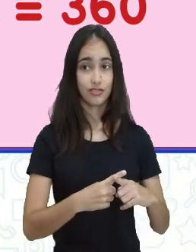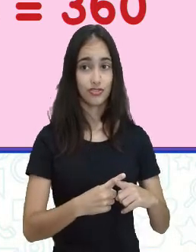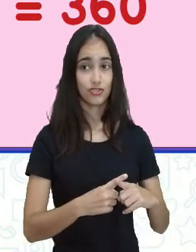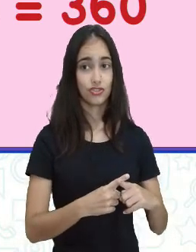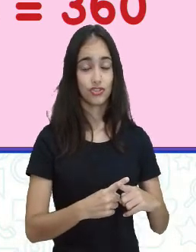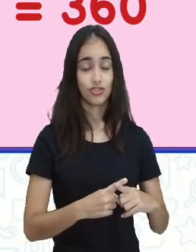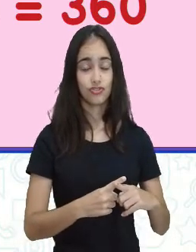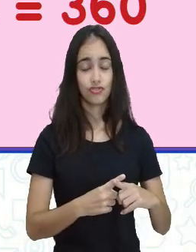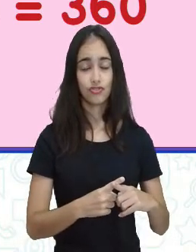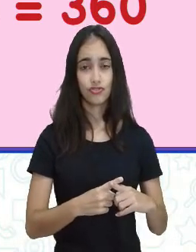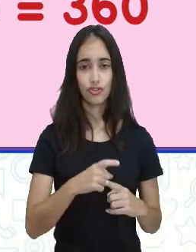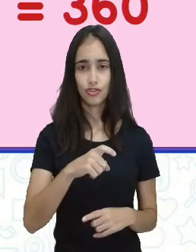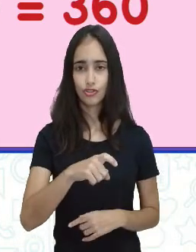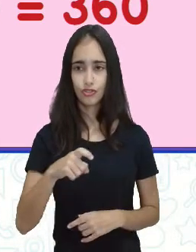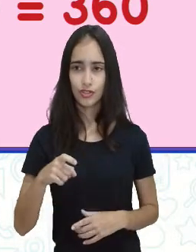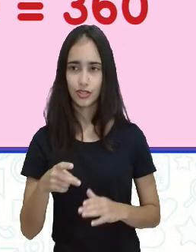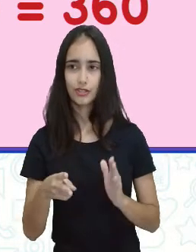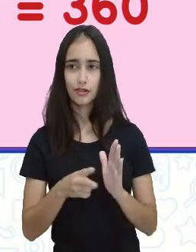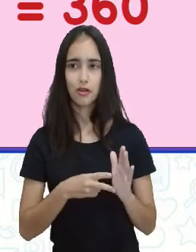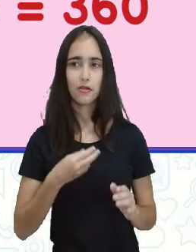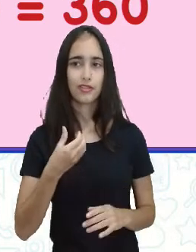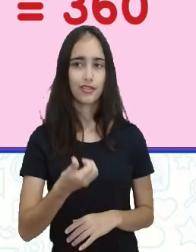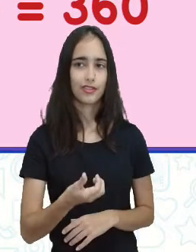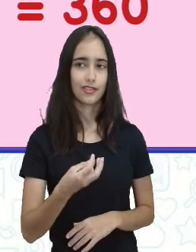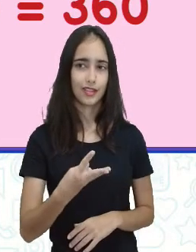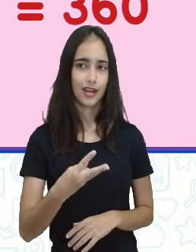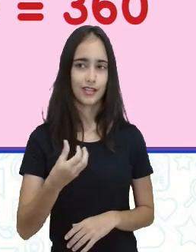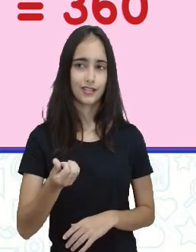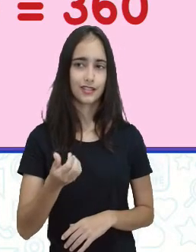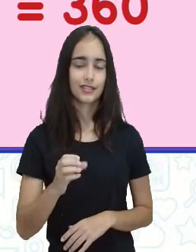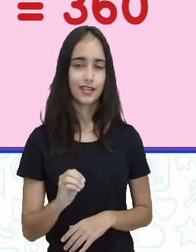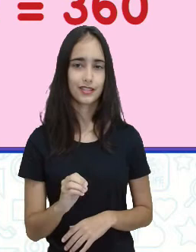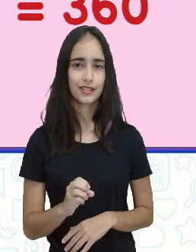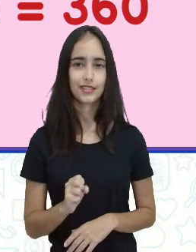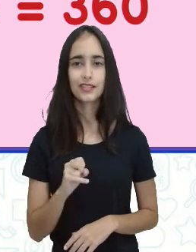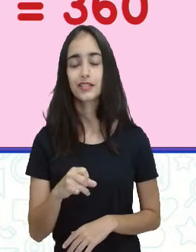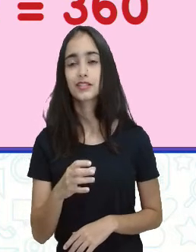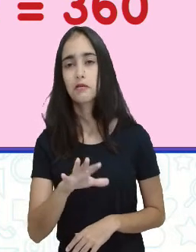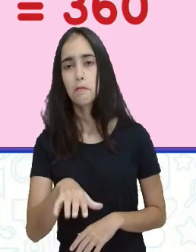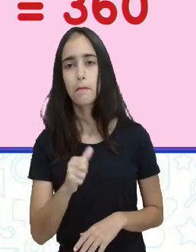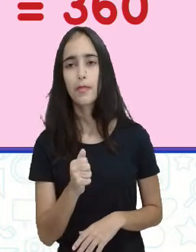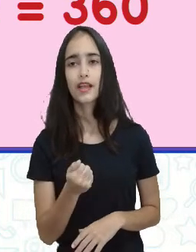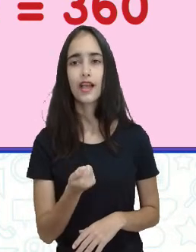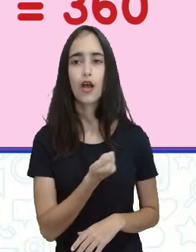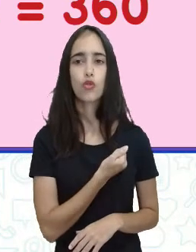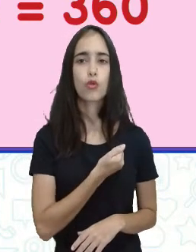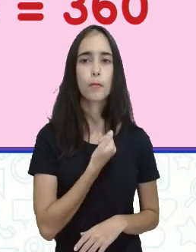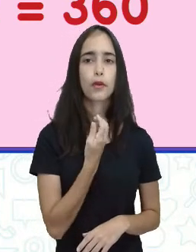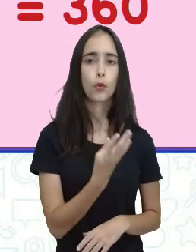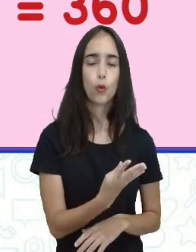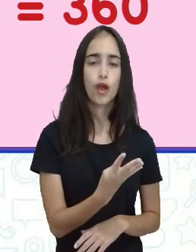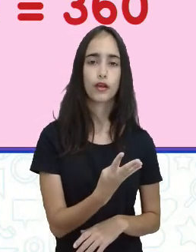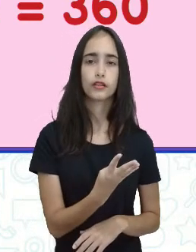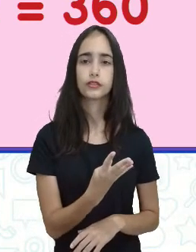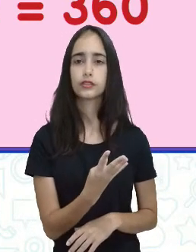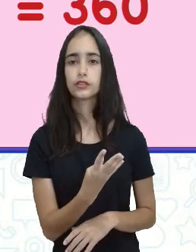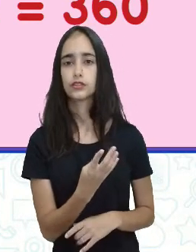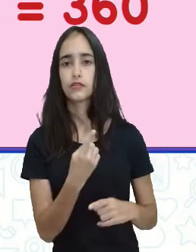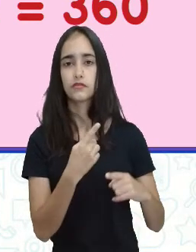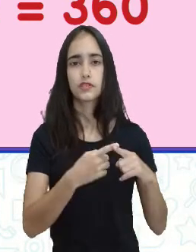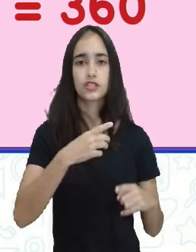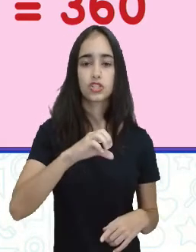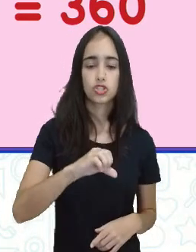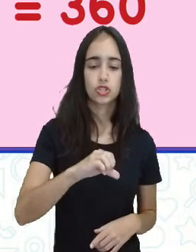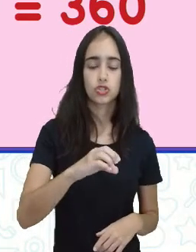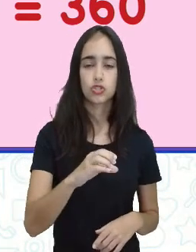multiplicar por 72, dá 360. Se eu pegar 4, multiplicar por 90, dá